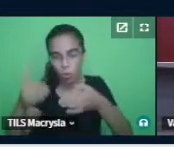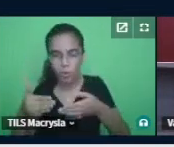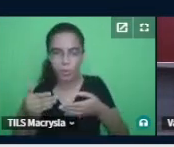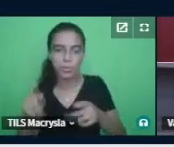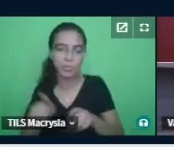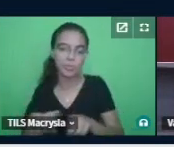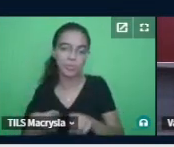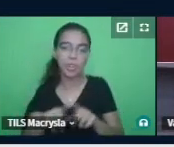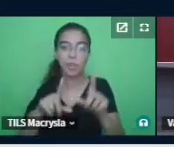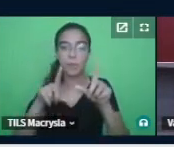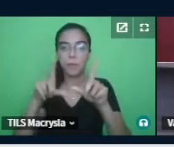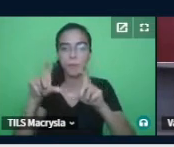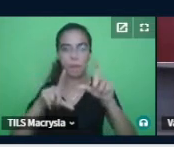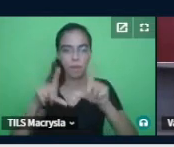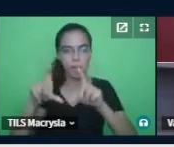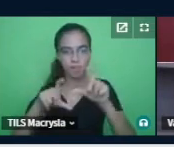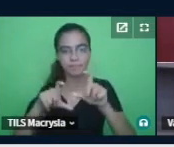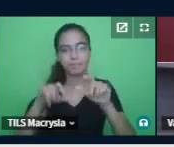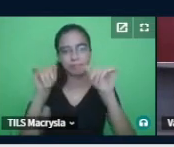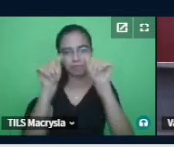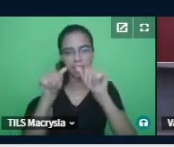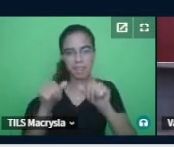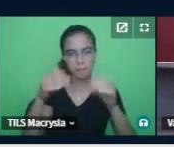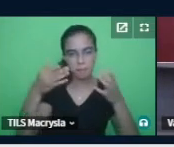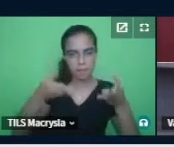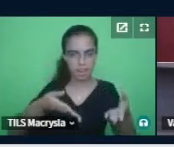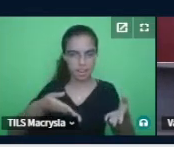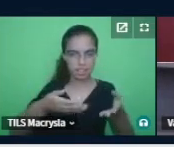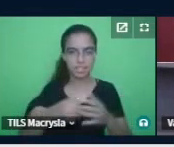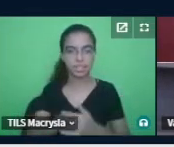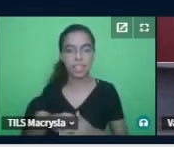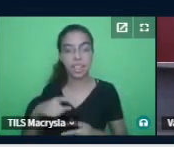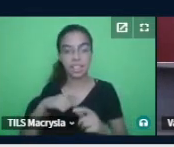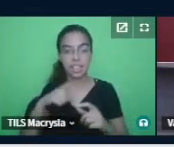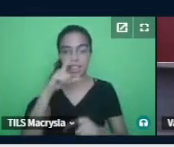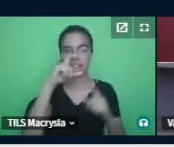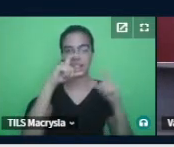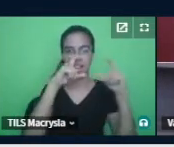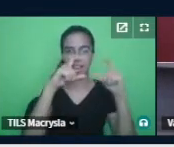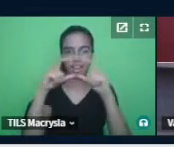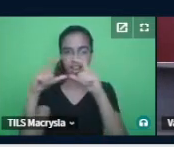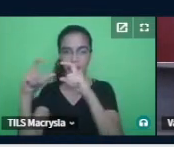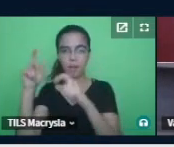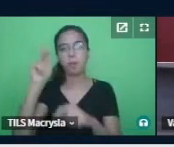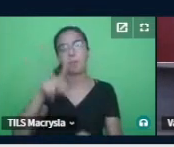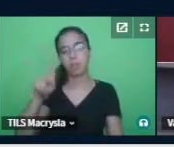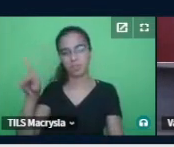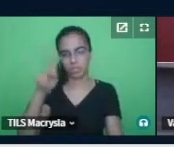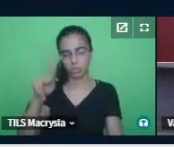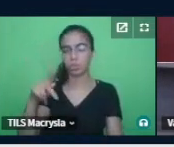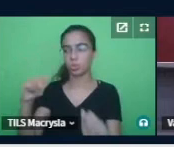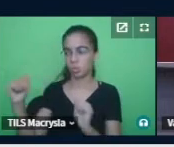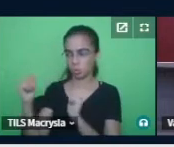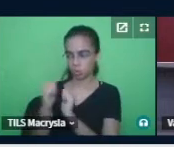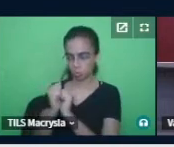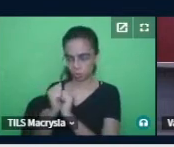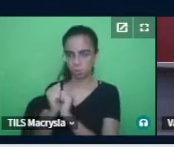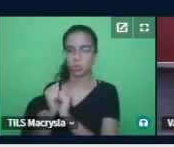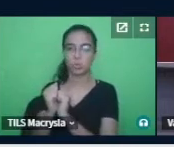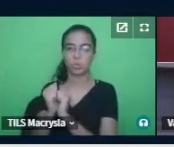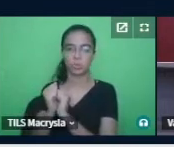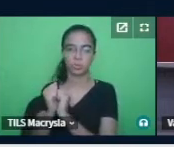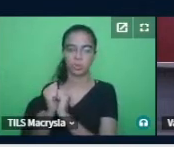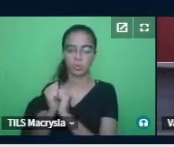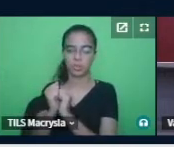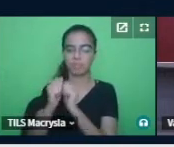de alguns cartões que a professora regente e eu utilizávamos, a gente sempre colocava em